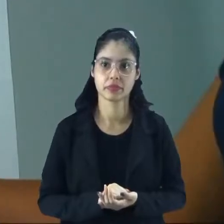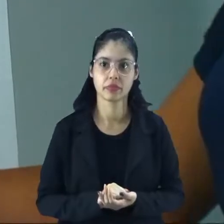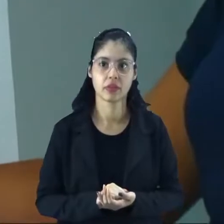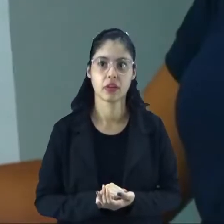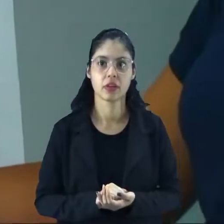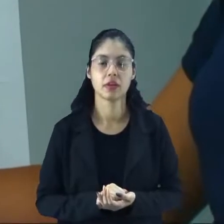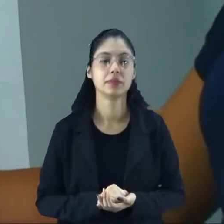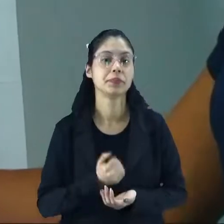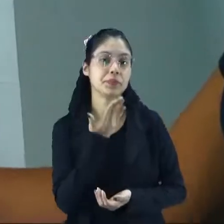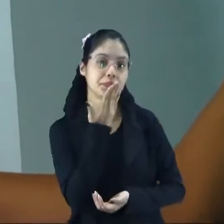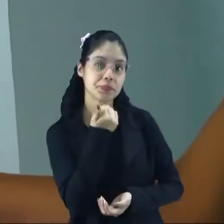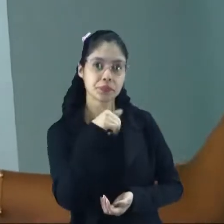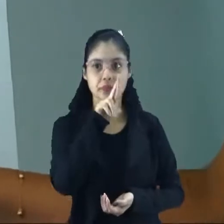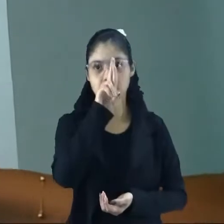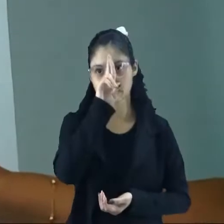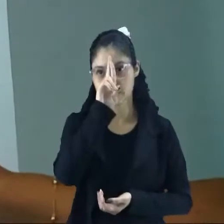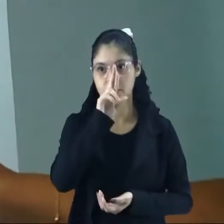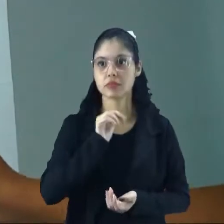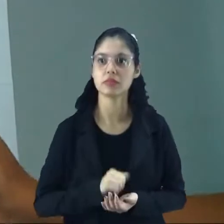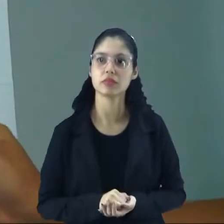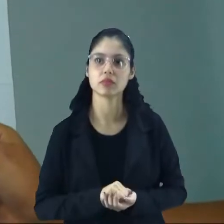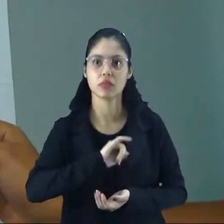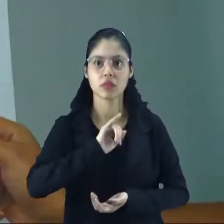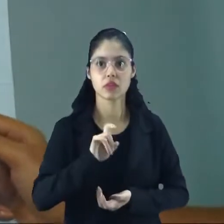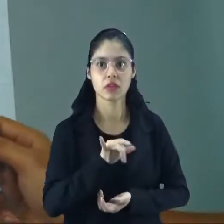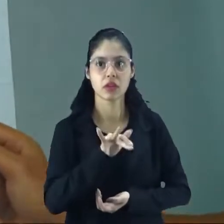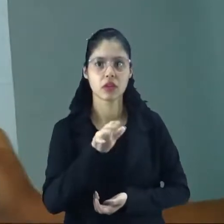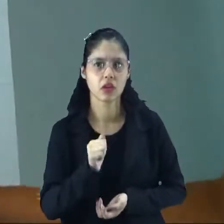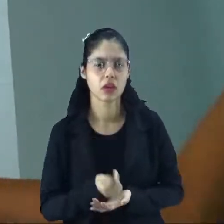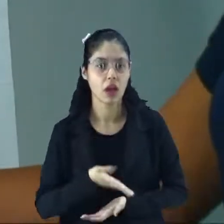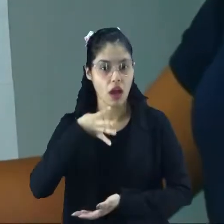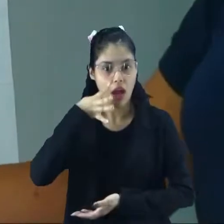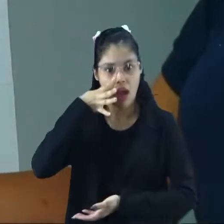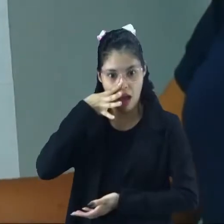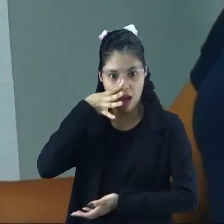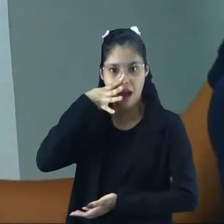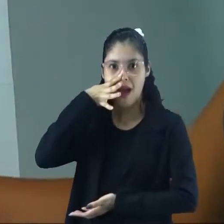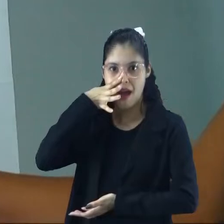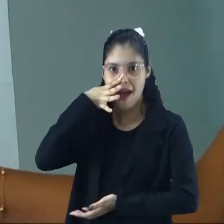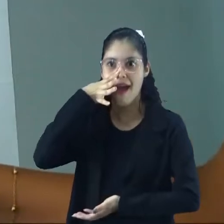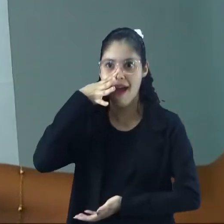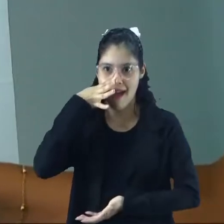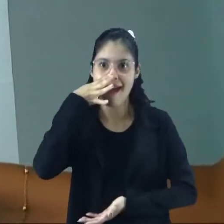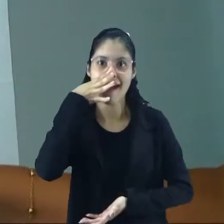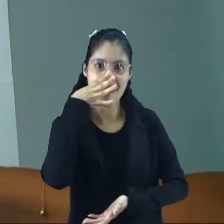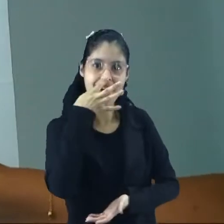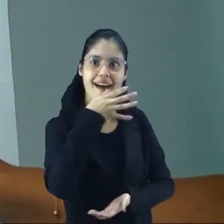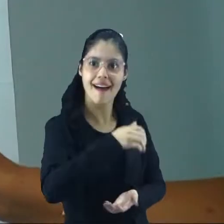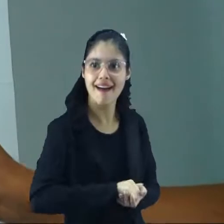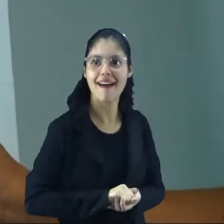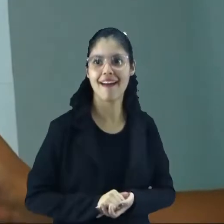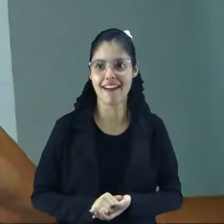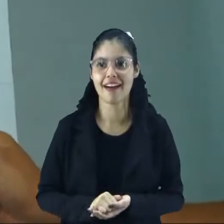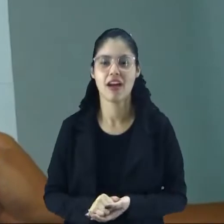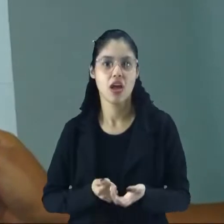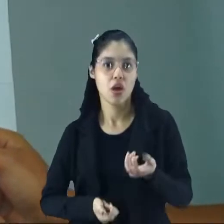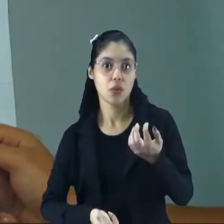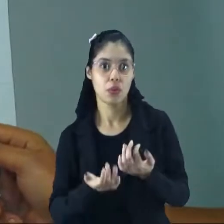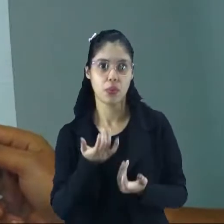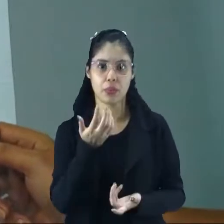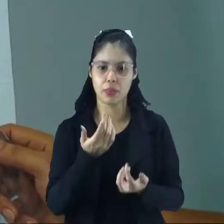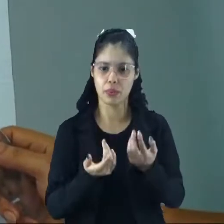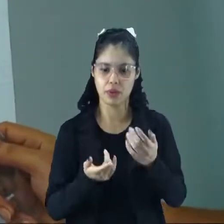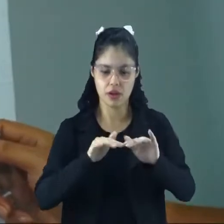Na hora do almoço, Júlia ficou impressionada em ver